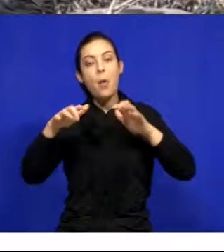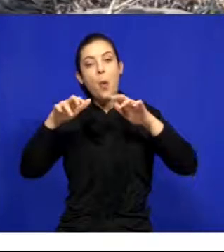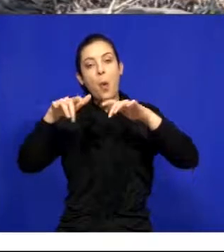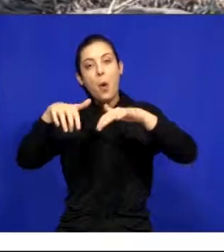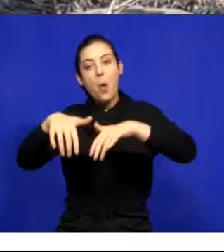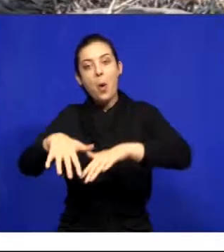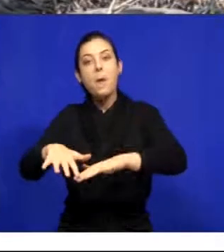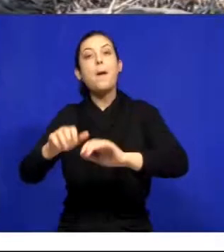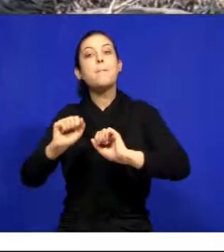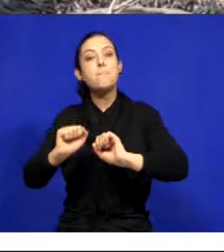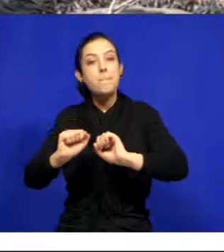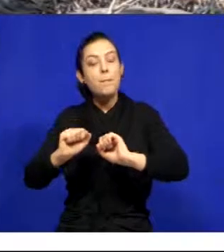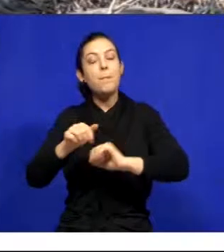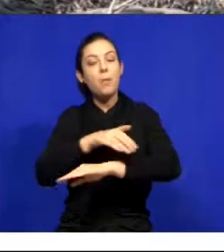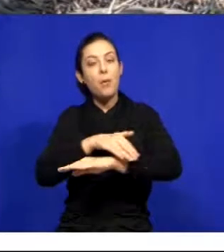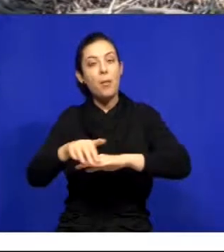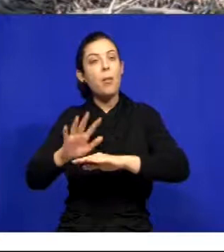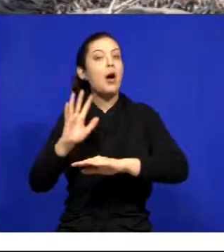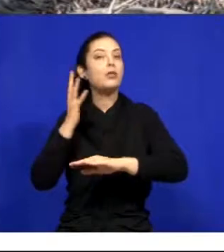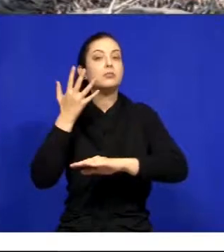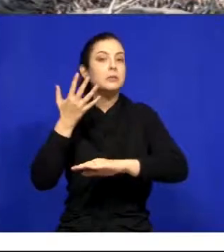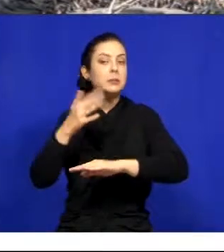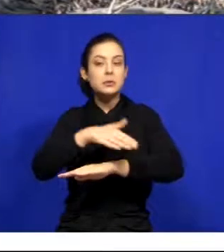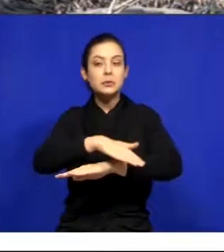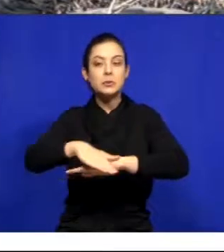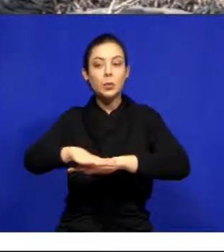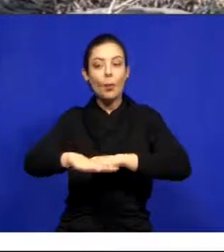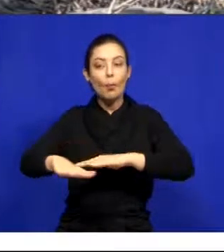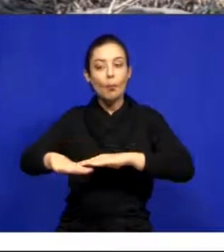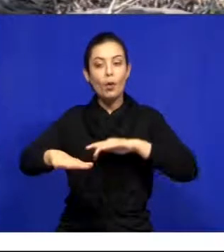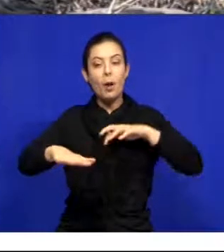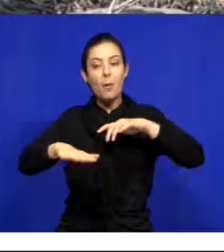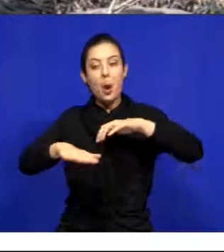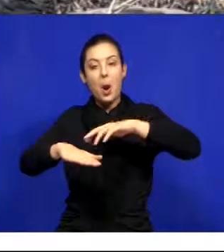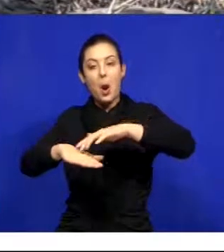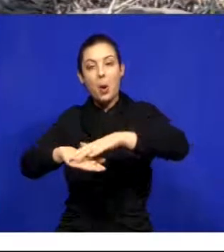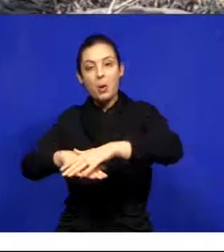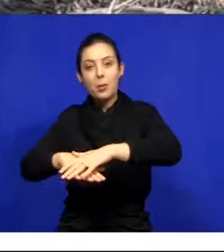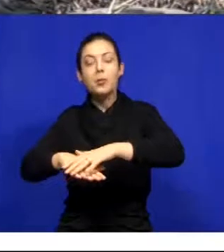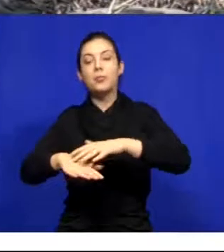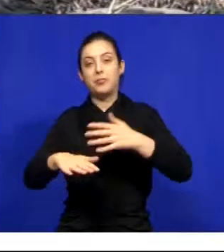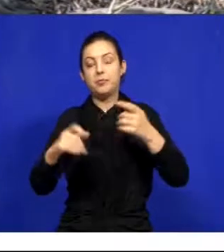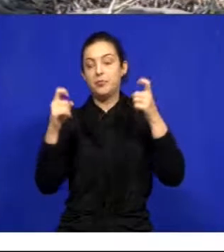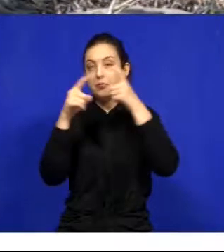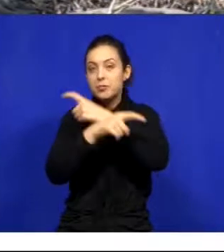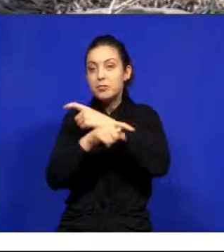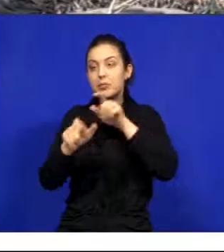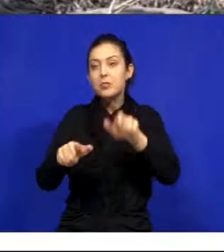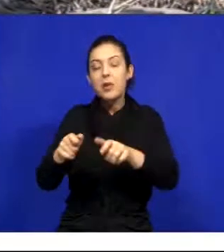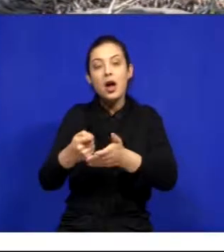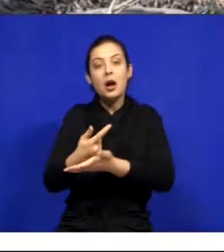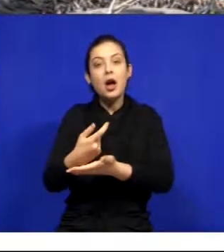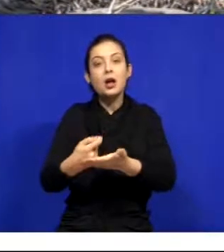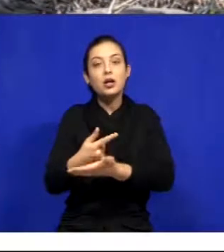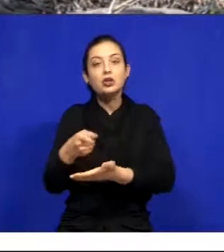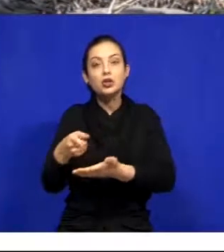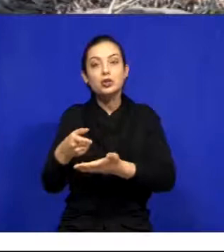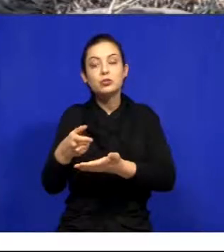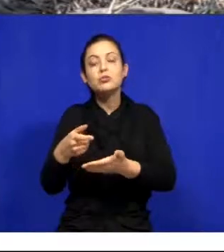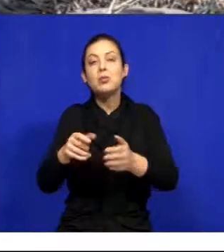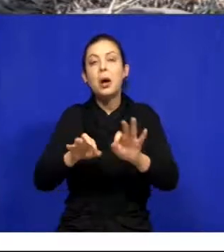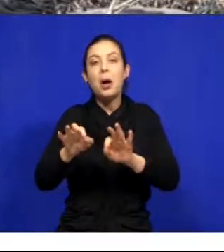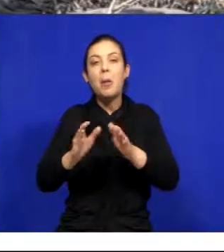liarei, pode chegar no meio daquela avenida ali. E dá mais trabalho, ainda, para o nosso munícipe gastar o dinheiro à toa dos